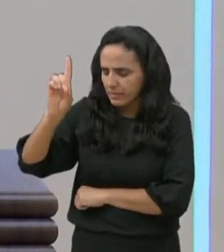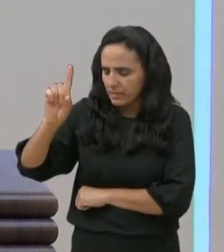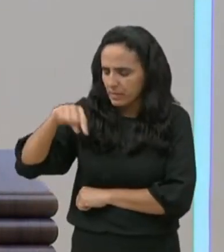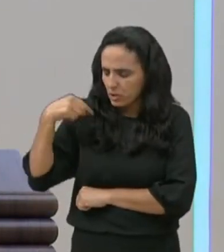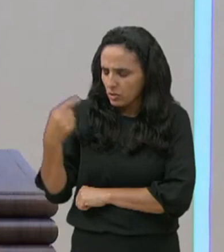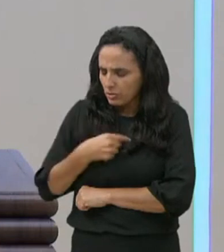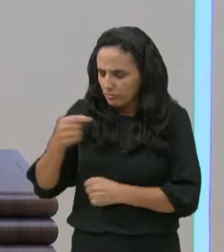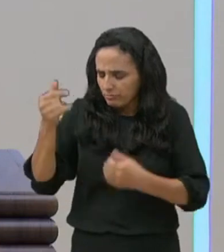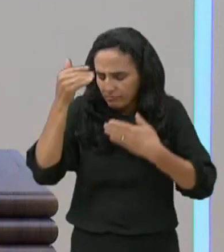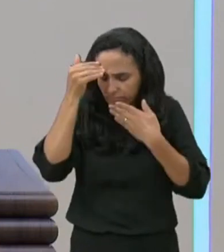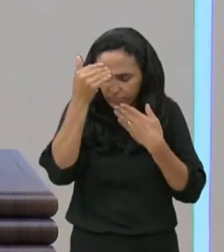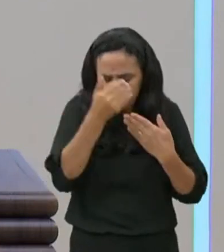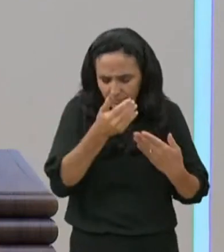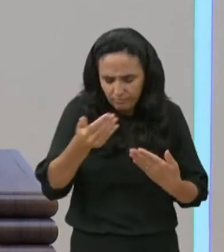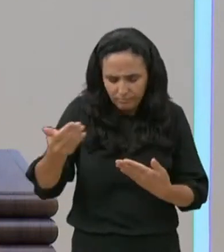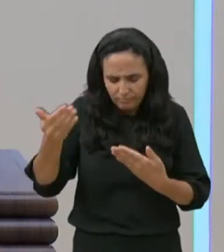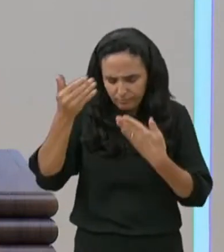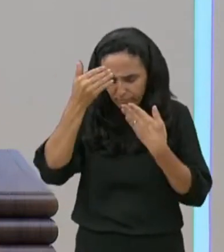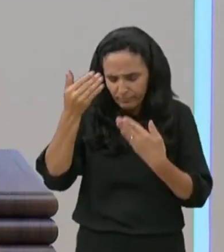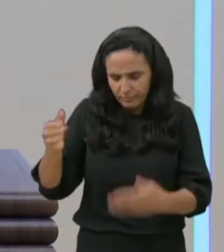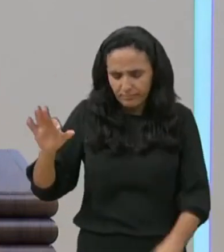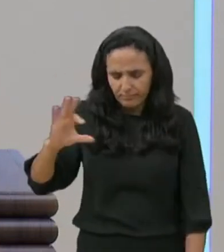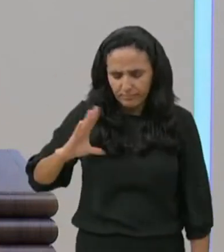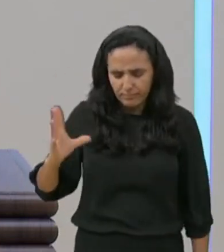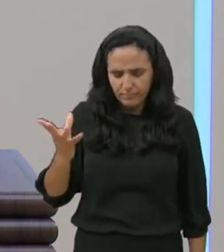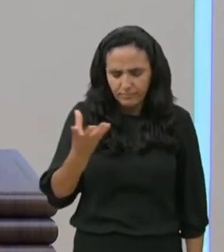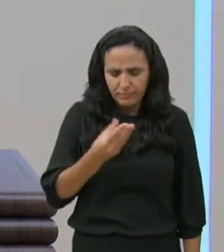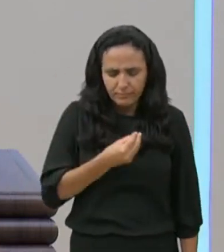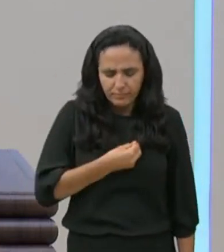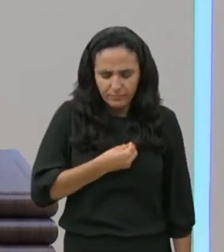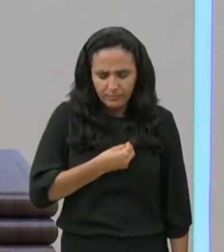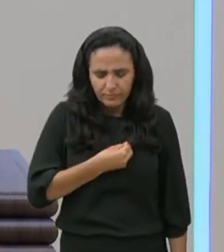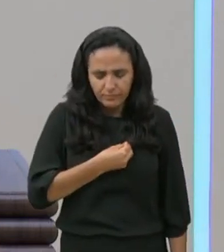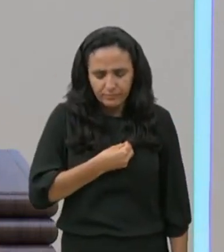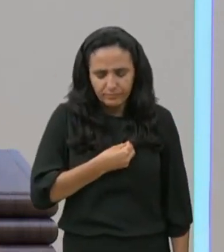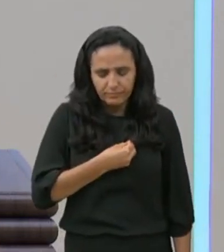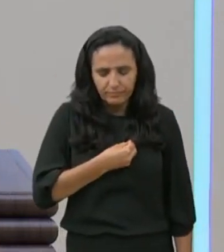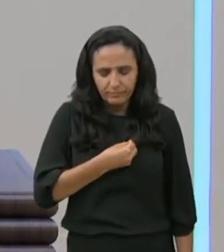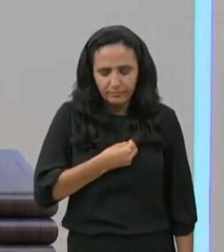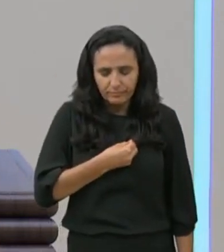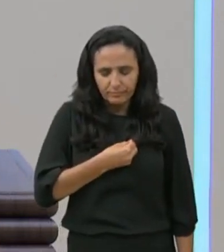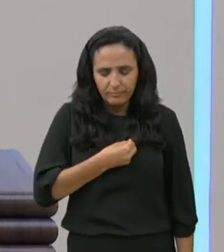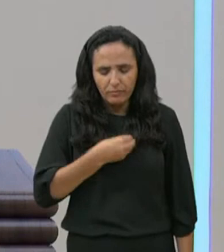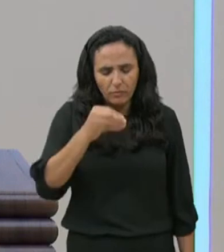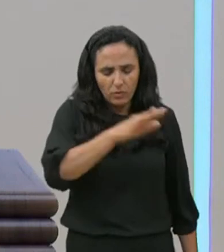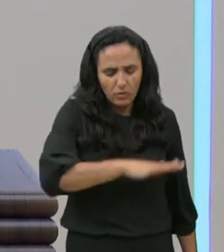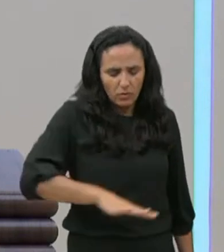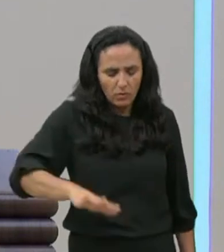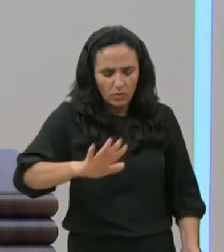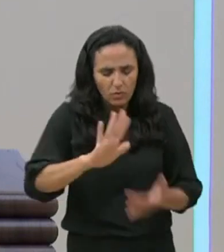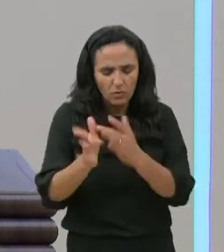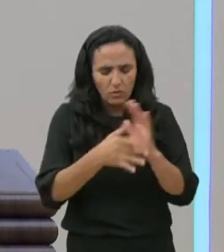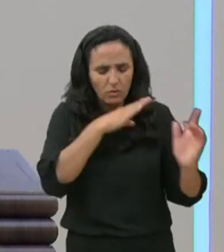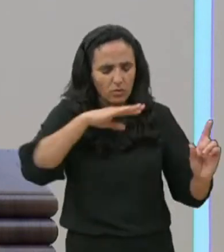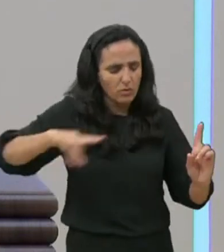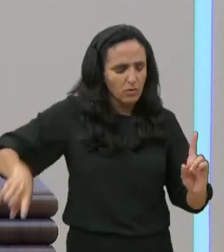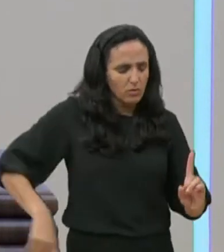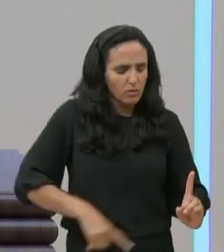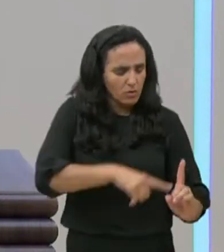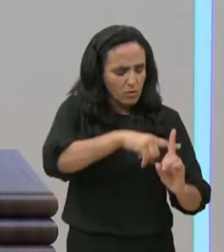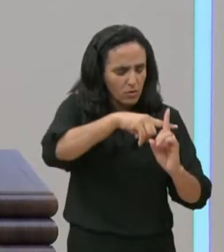te agradecemos, Senhor, pela Tua salvação, que nos foi concedida, através do sacrifício, do Calvário,